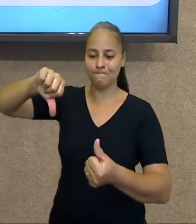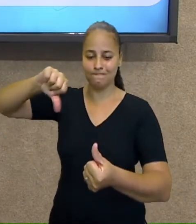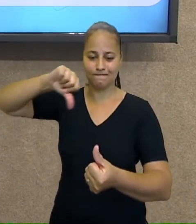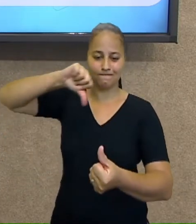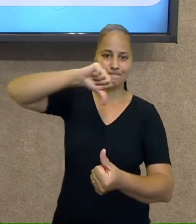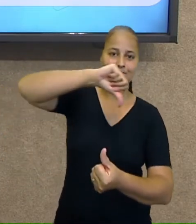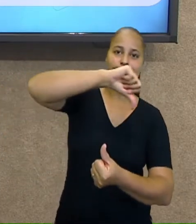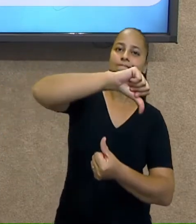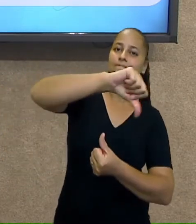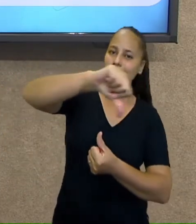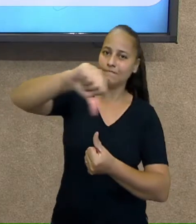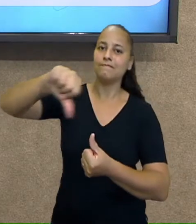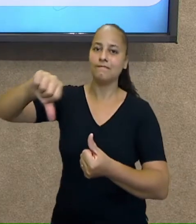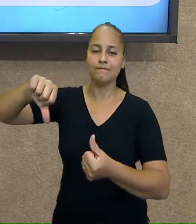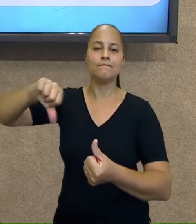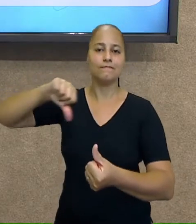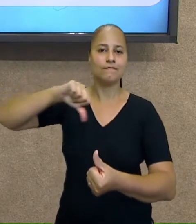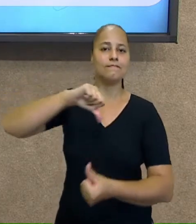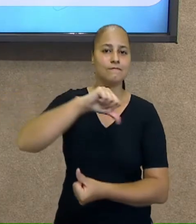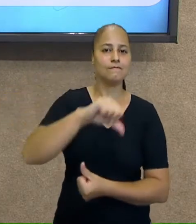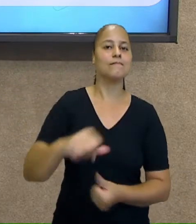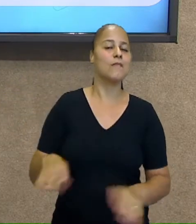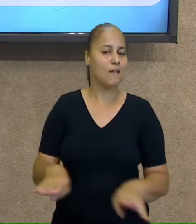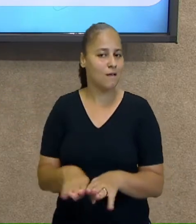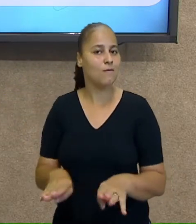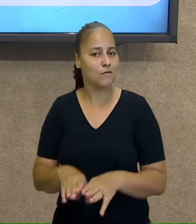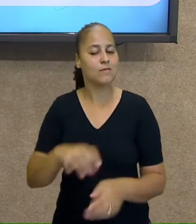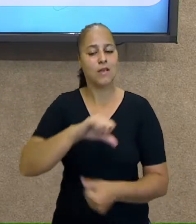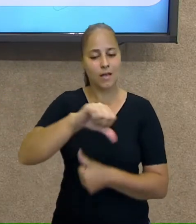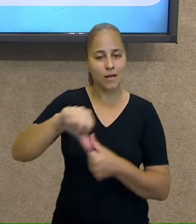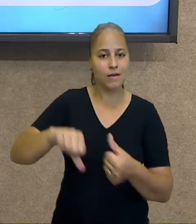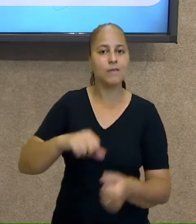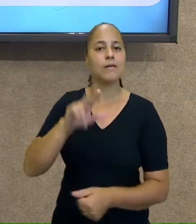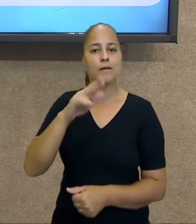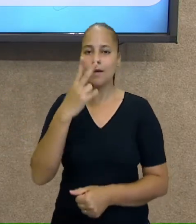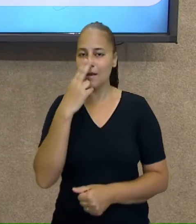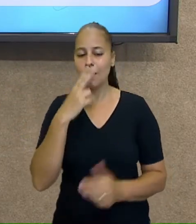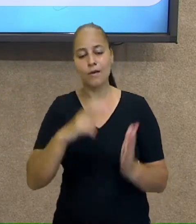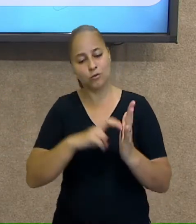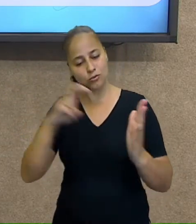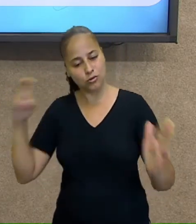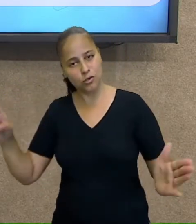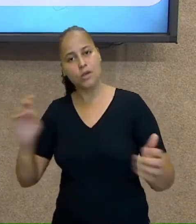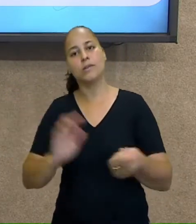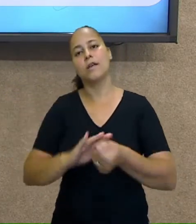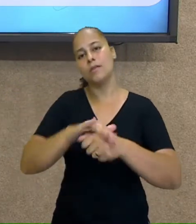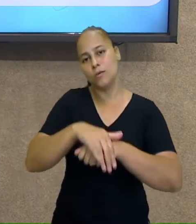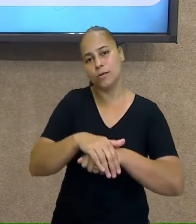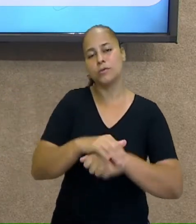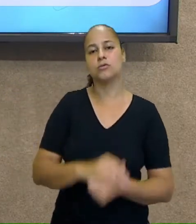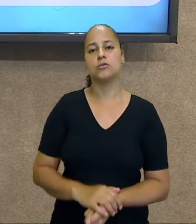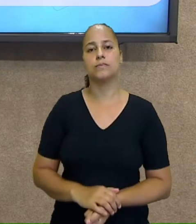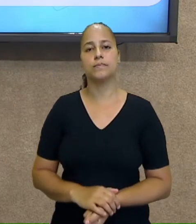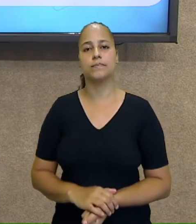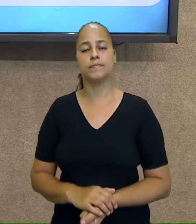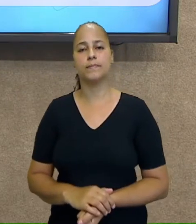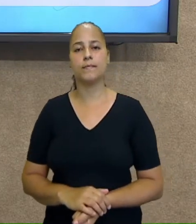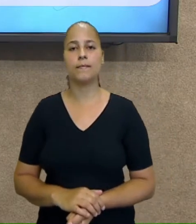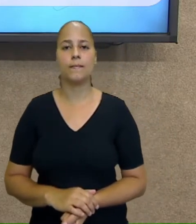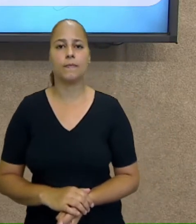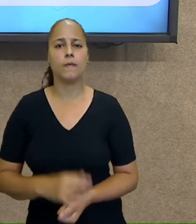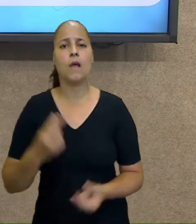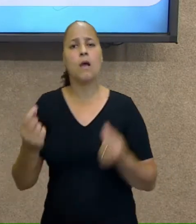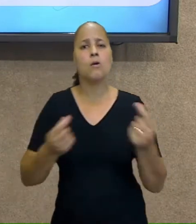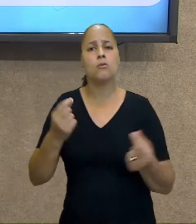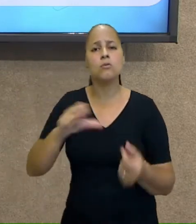torno de si mesma. É o que acontece no dia e na noite. Então, quando é que o movimento de